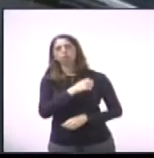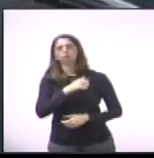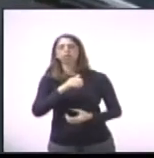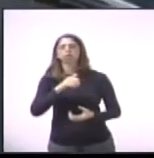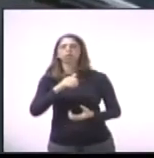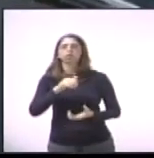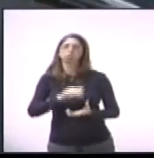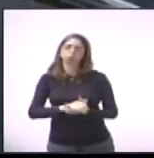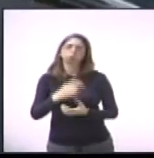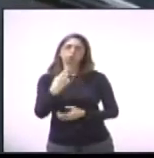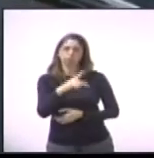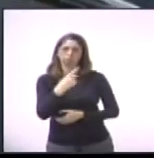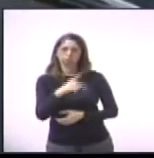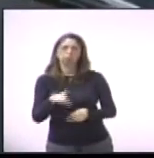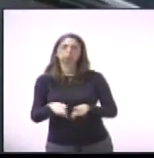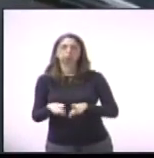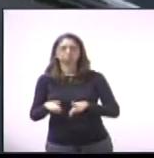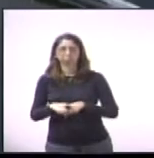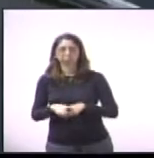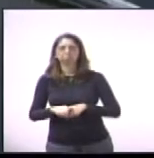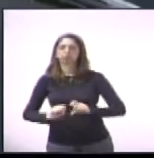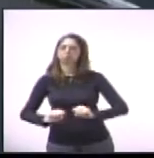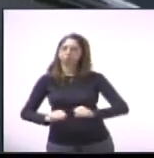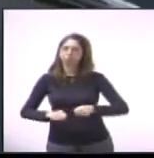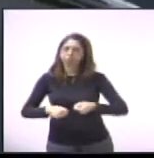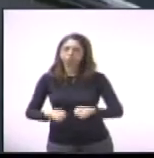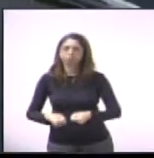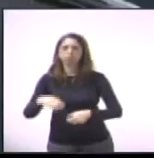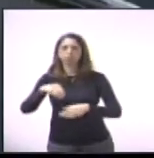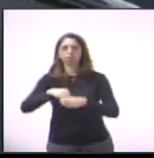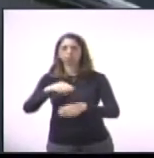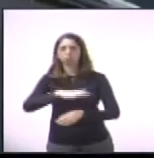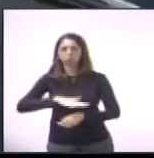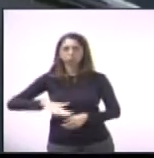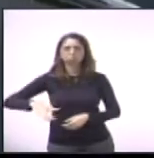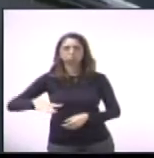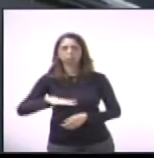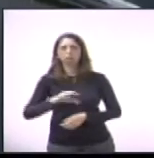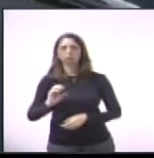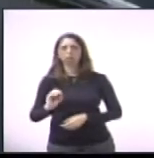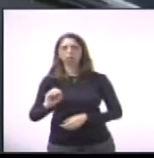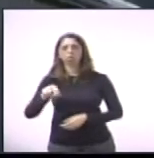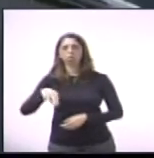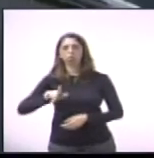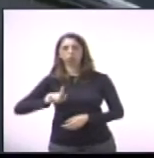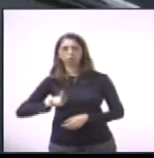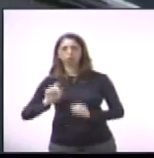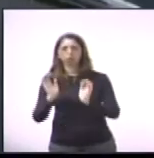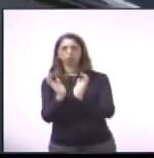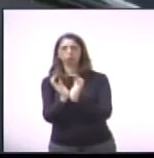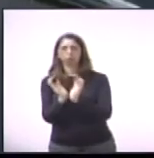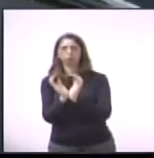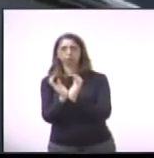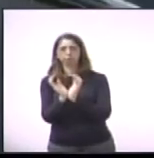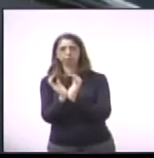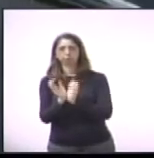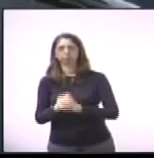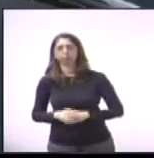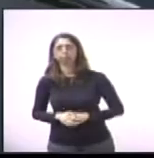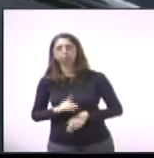íntegro, um homem que trabalhou a vida toda pela nossa cidade, pela nossa população.